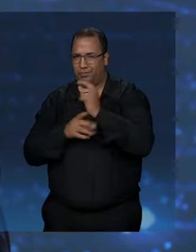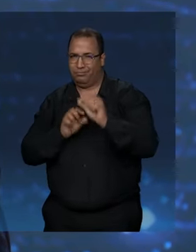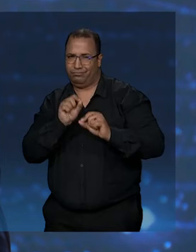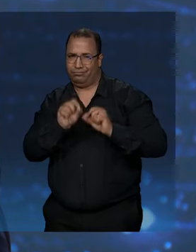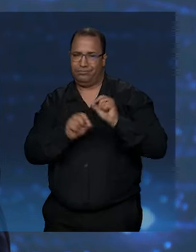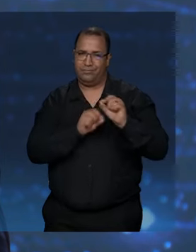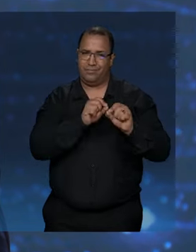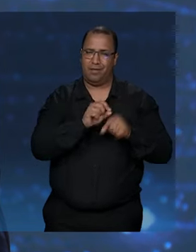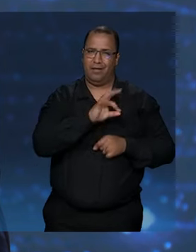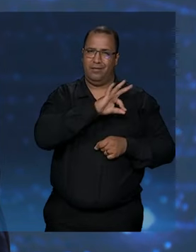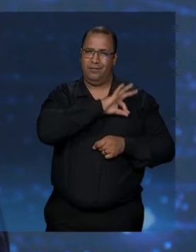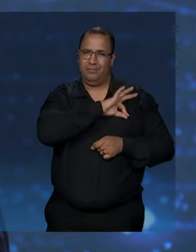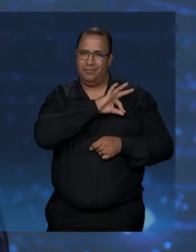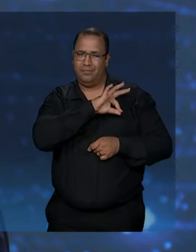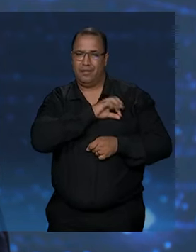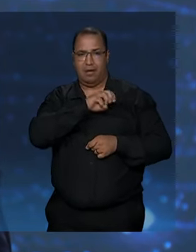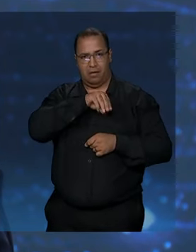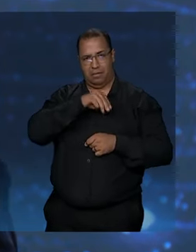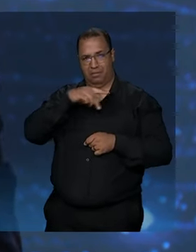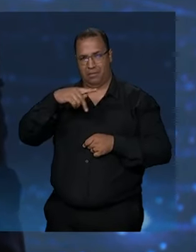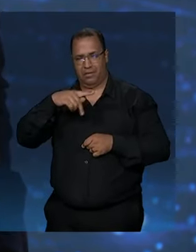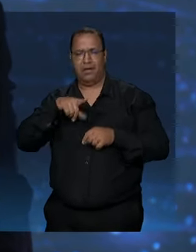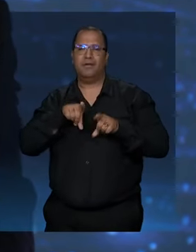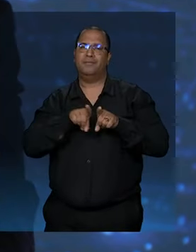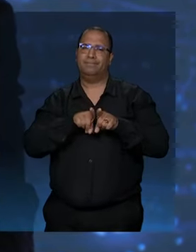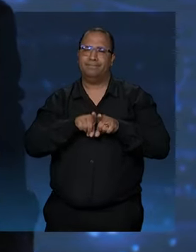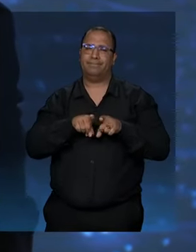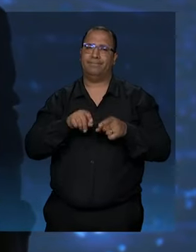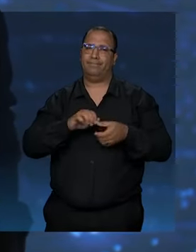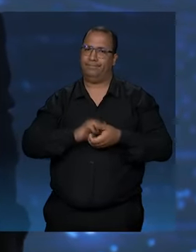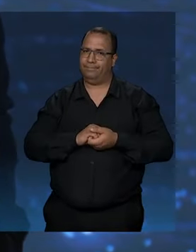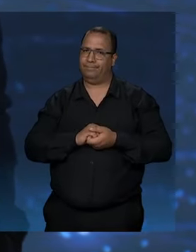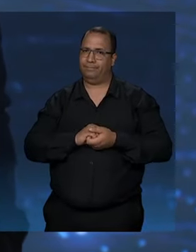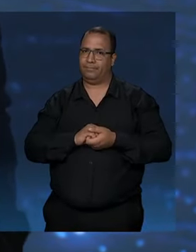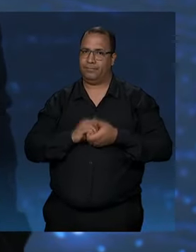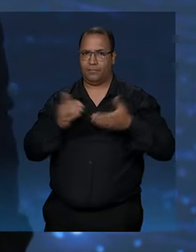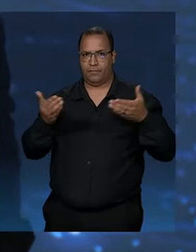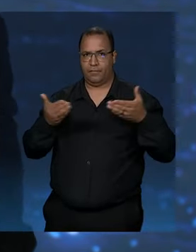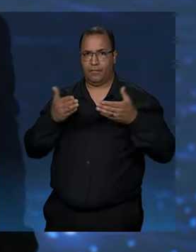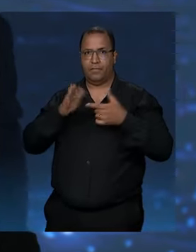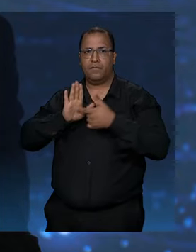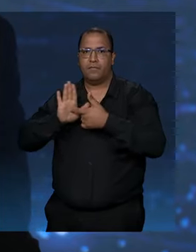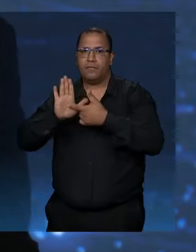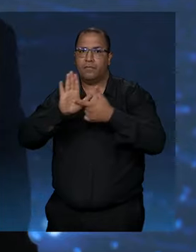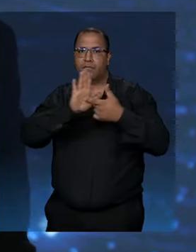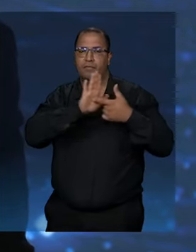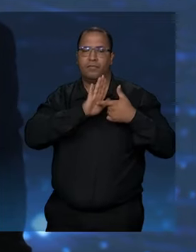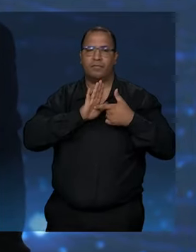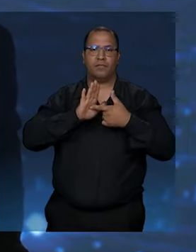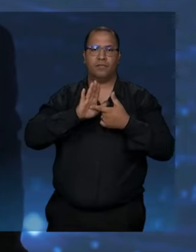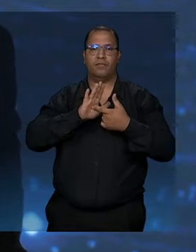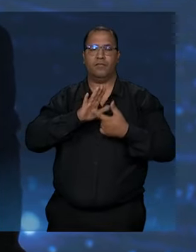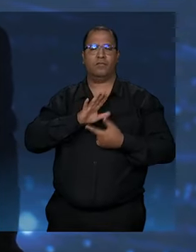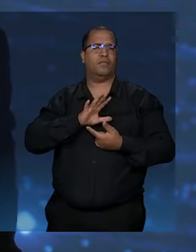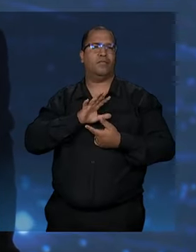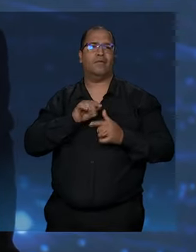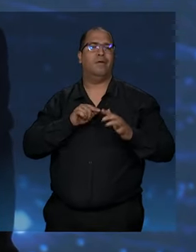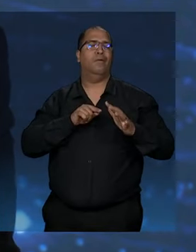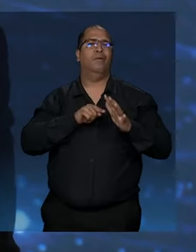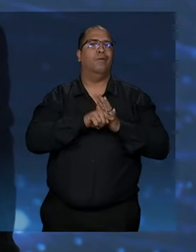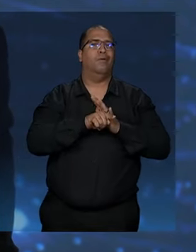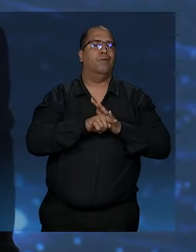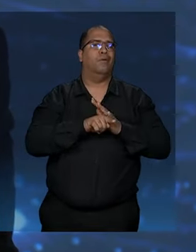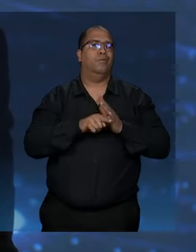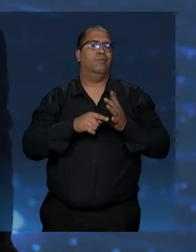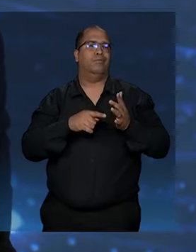polícia, de Ministério Público. Eu queria até deixar aqui no ar, facilitar para a Polícia Federal e perguntar para ele,